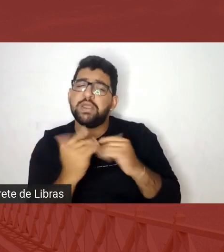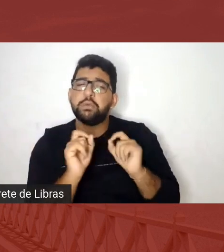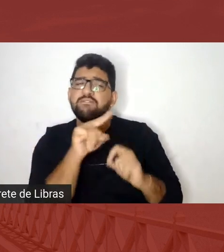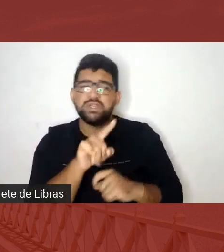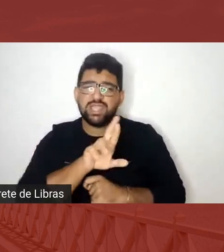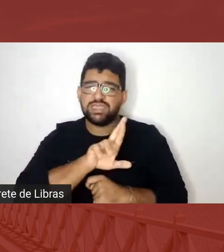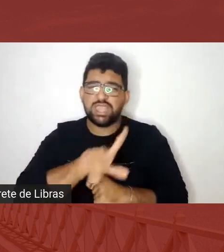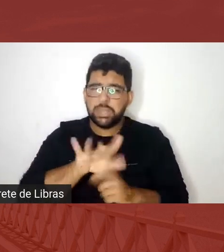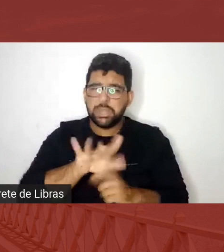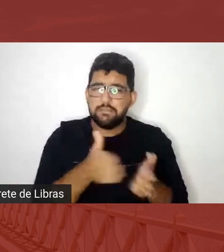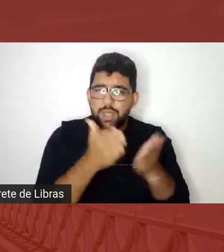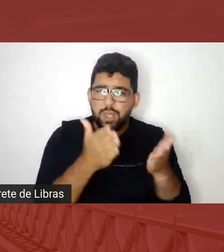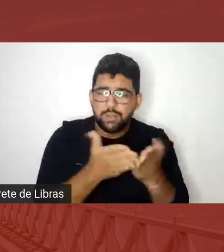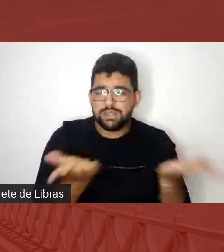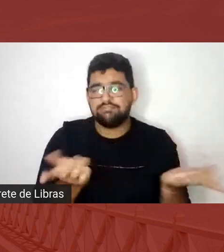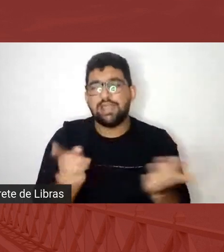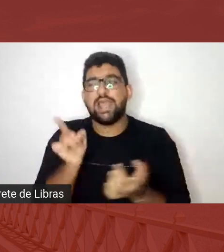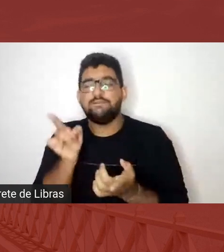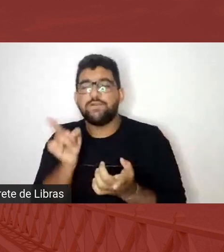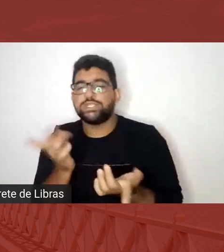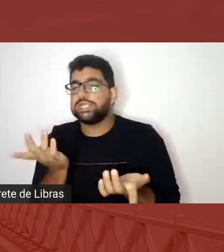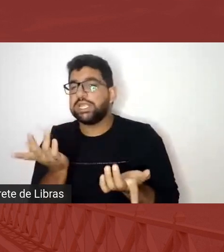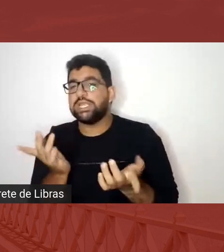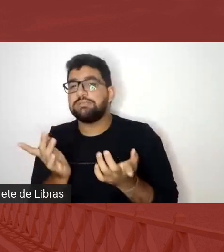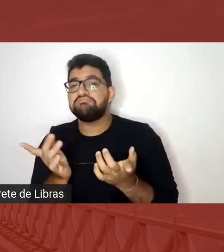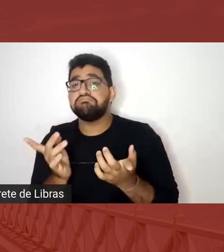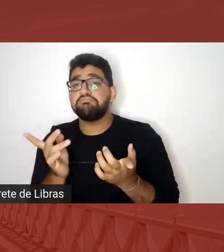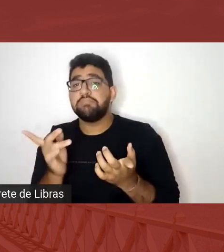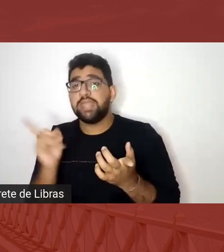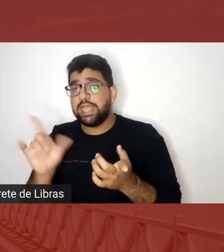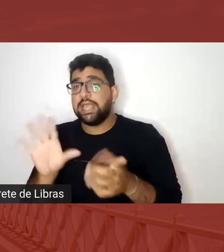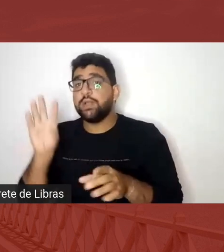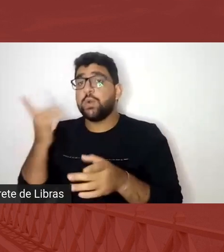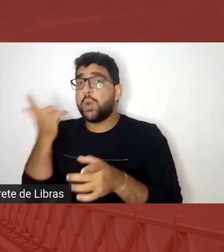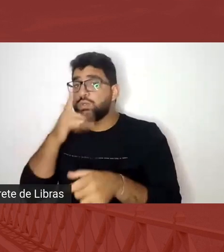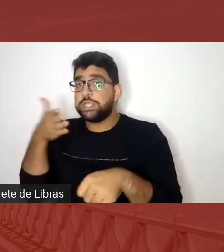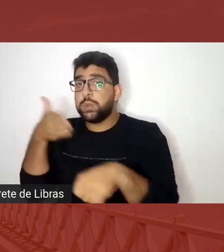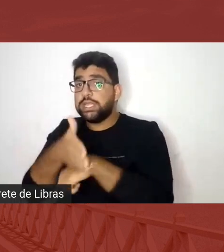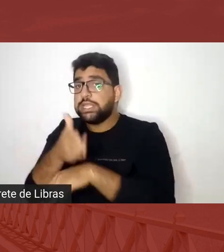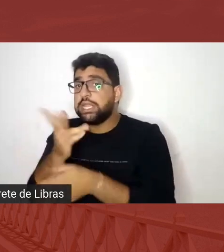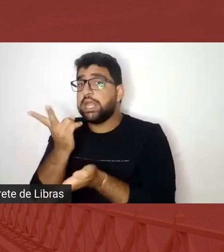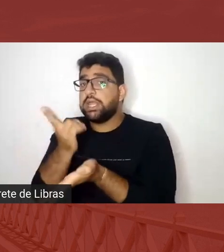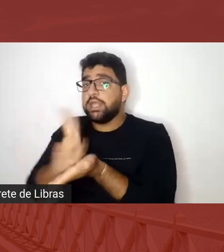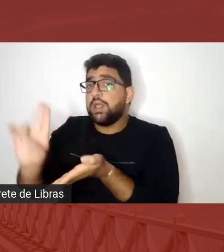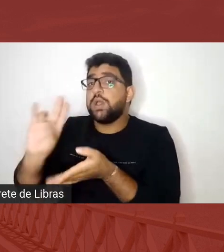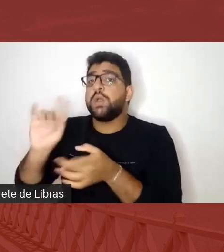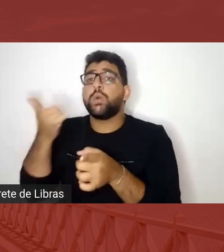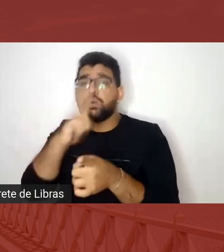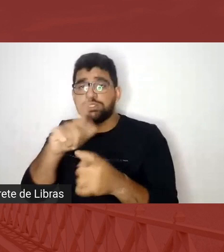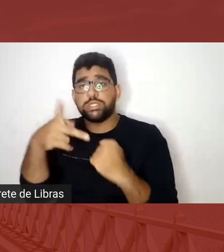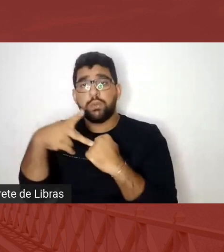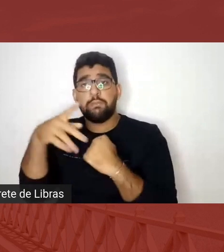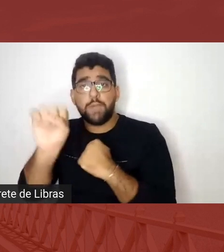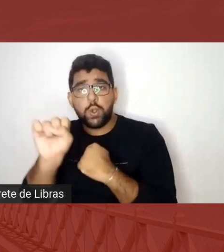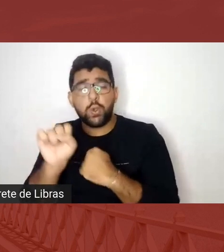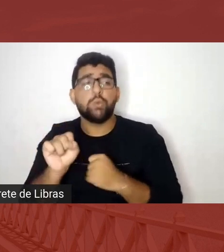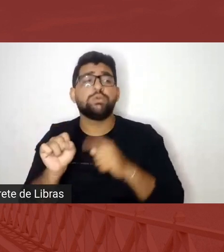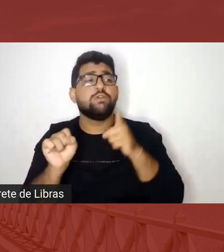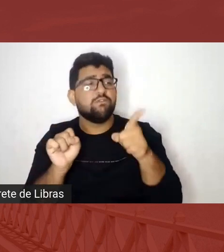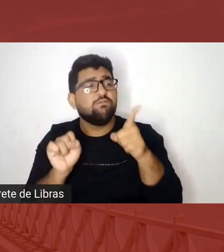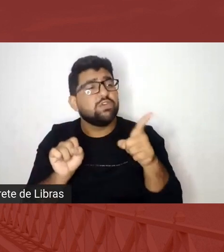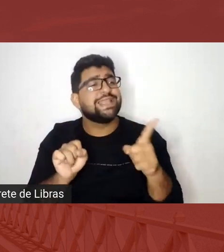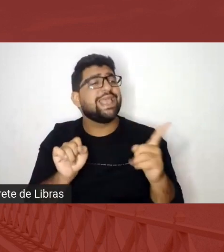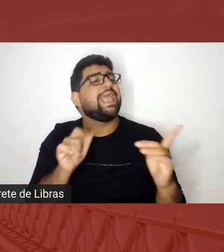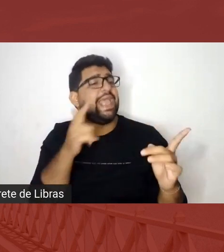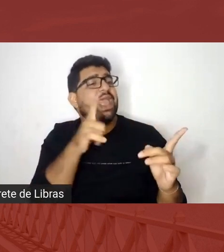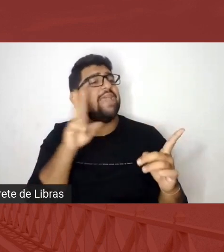pobre. Ah, mas você acessou a universidade e fez pós-graduação. Ah, mas você é até vereadora.